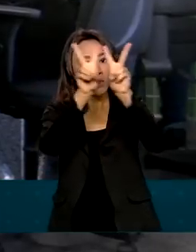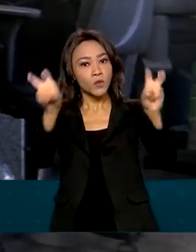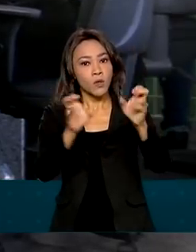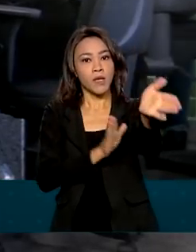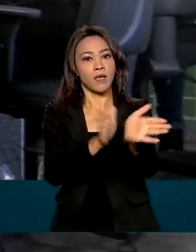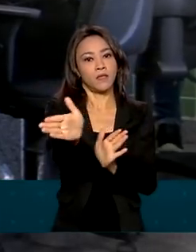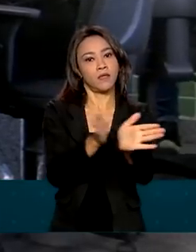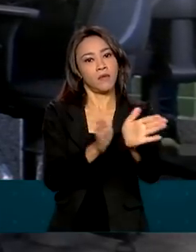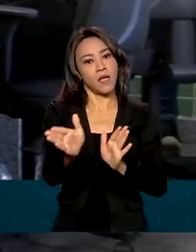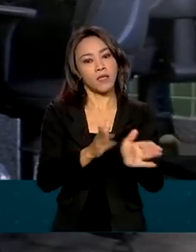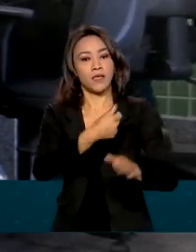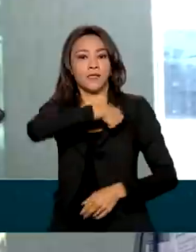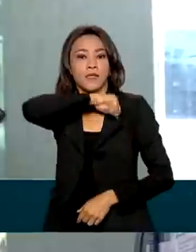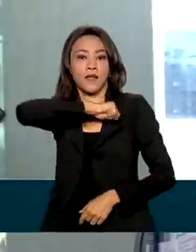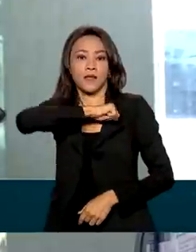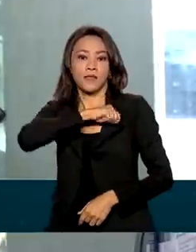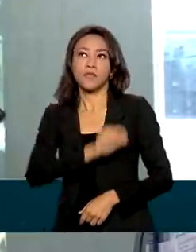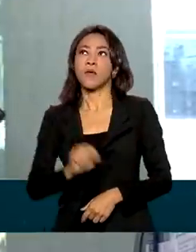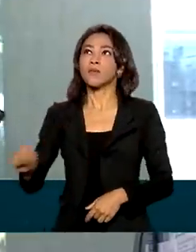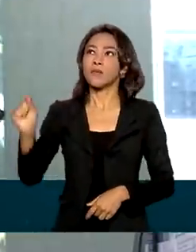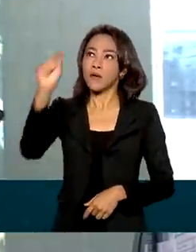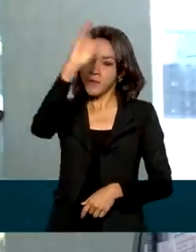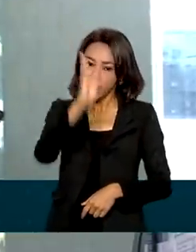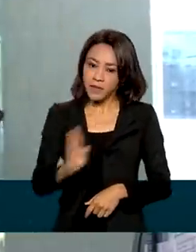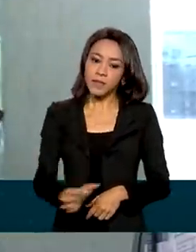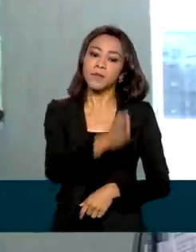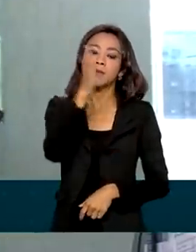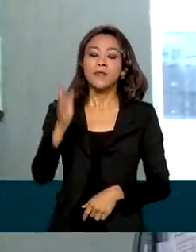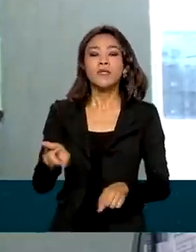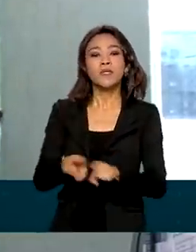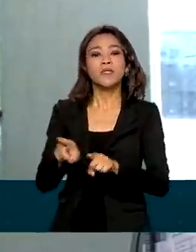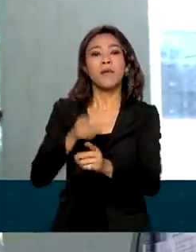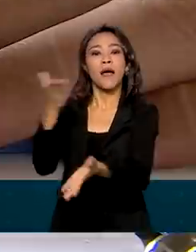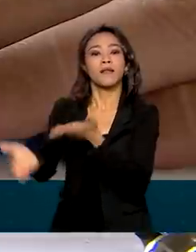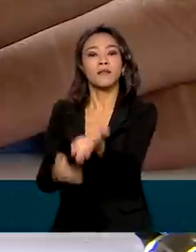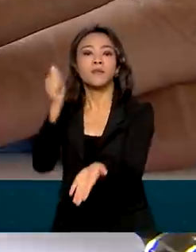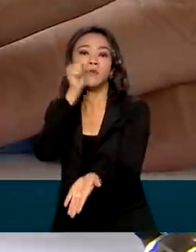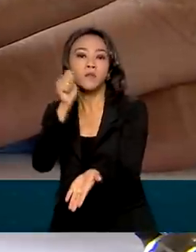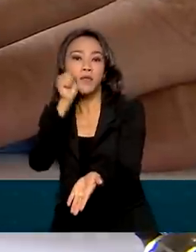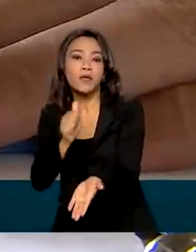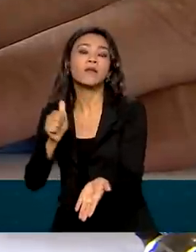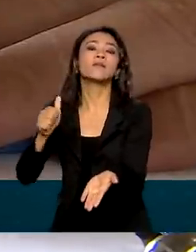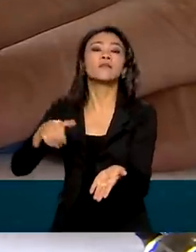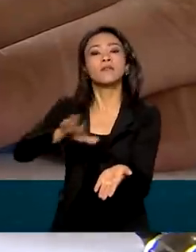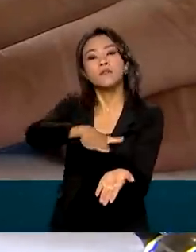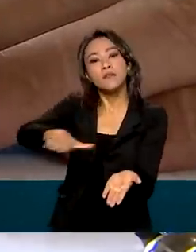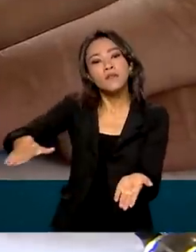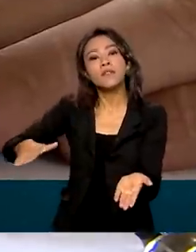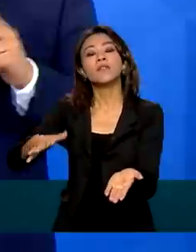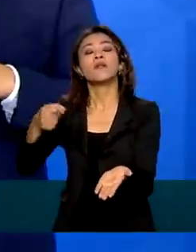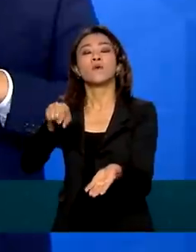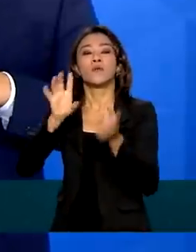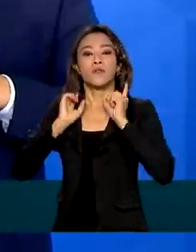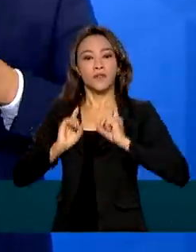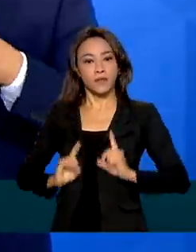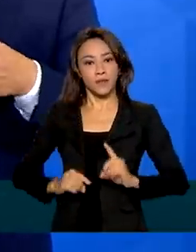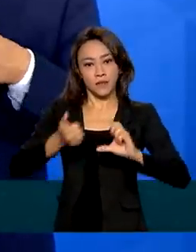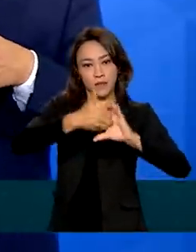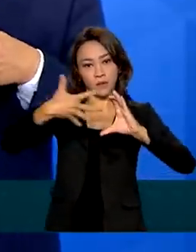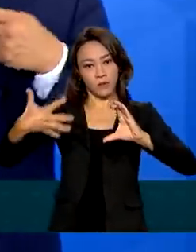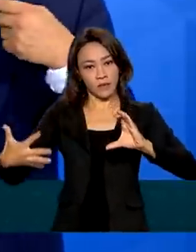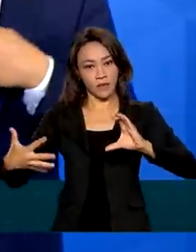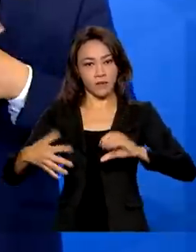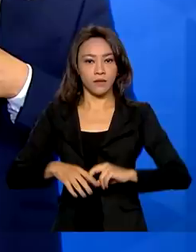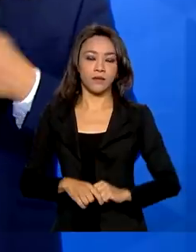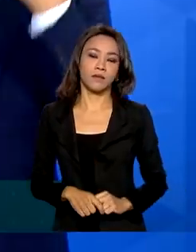nas delegacias brasileiras e atendimento de mulheres e meninas com deficiência e doenças raras. Nós não vamos